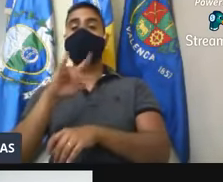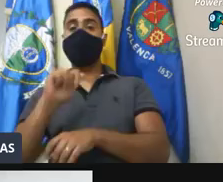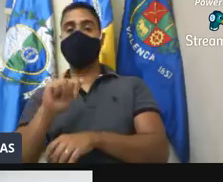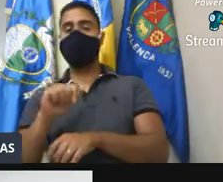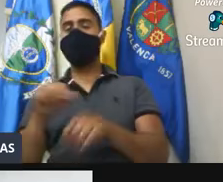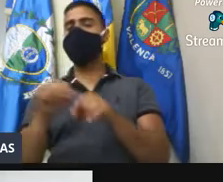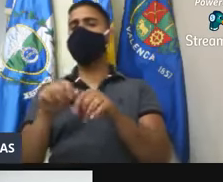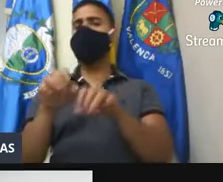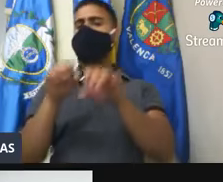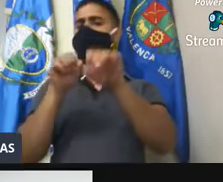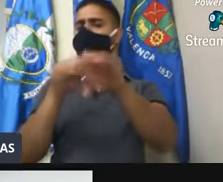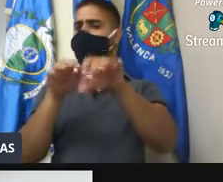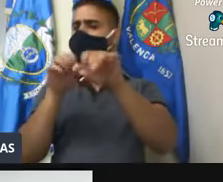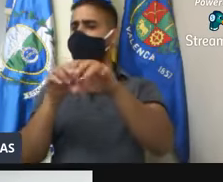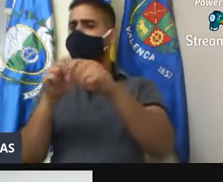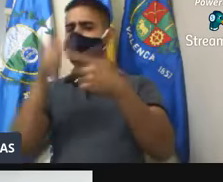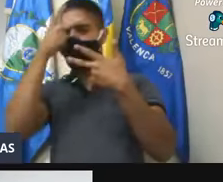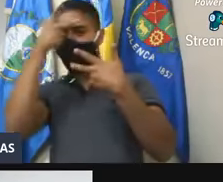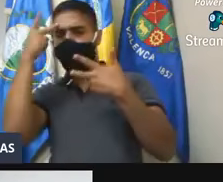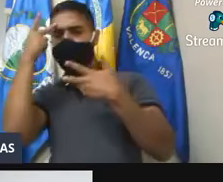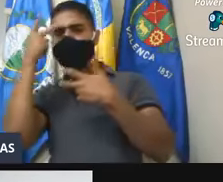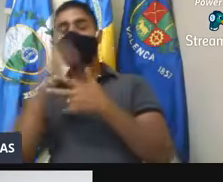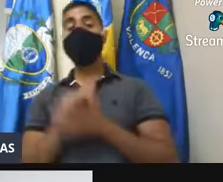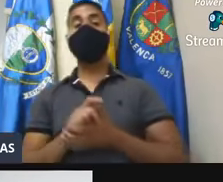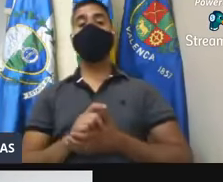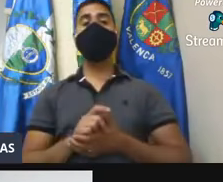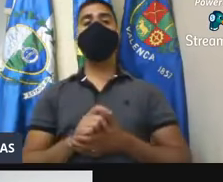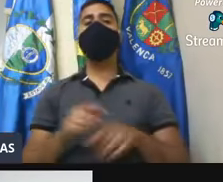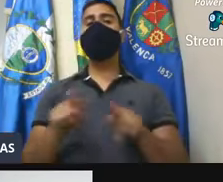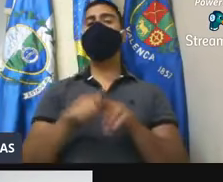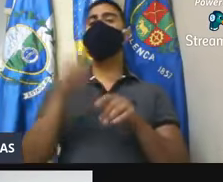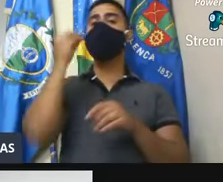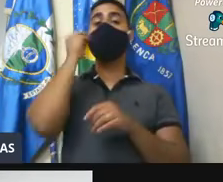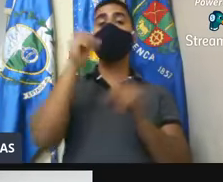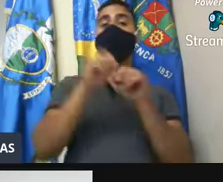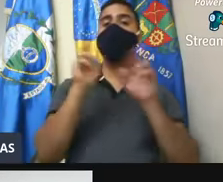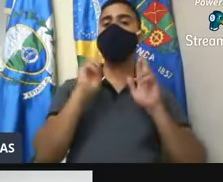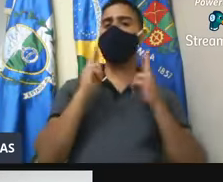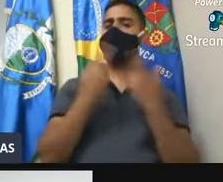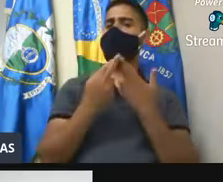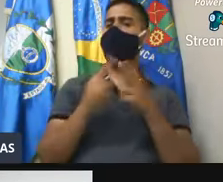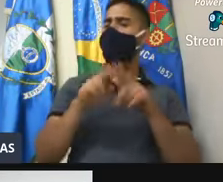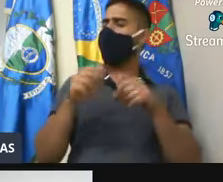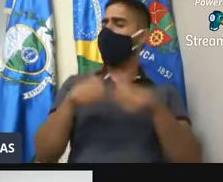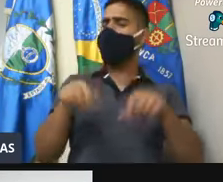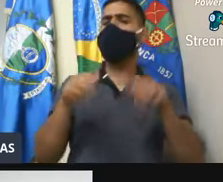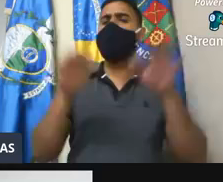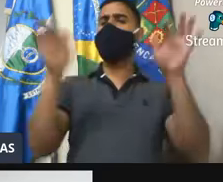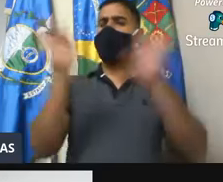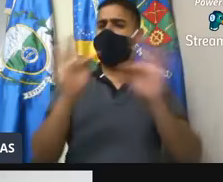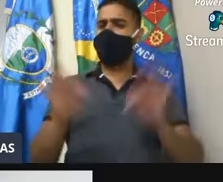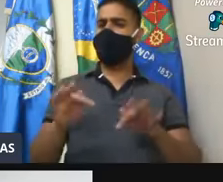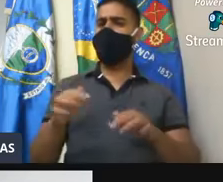capacitação. E nós, de uma maneira ou outra, vamos tentar fazer essa reunião. Fico muito feliz em ser um porta-voz. Eu sou professor,